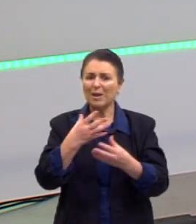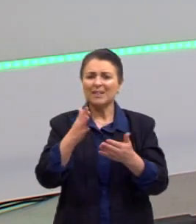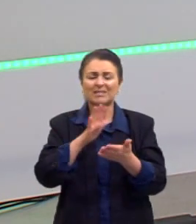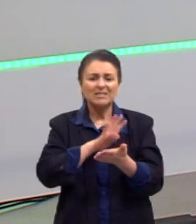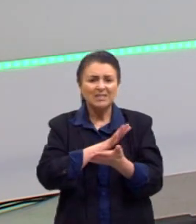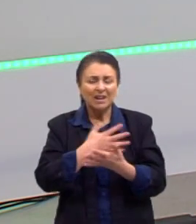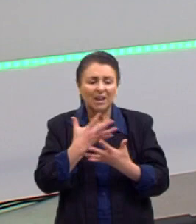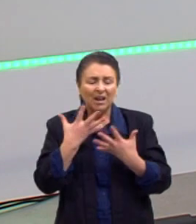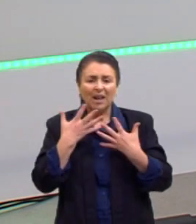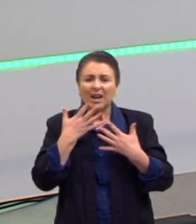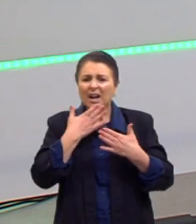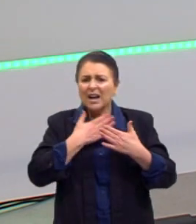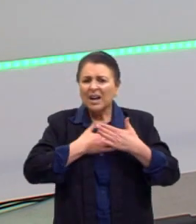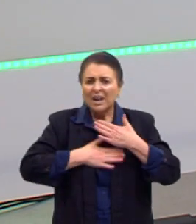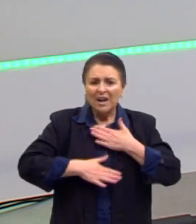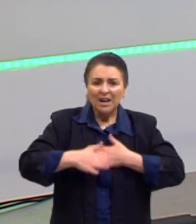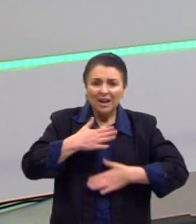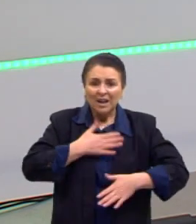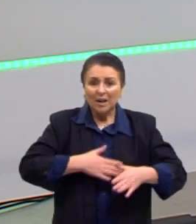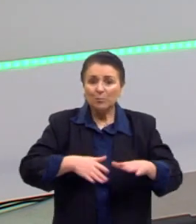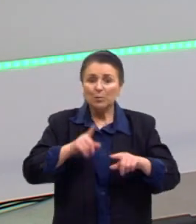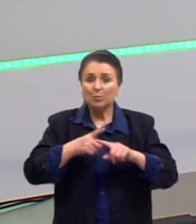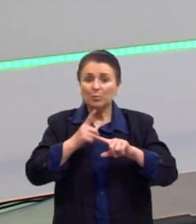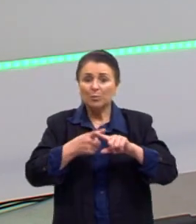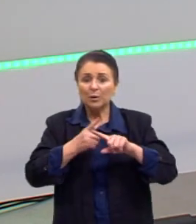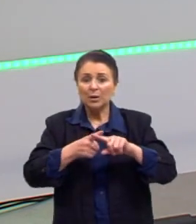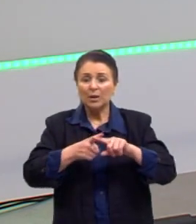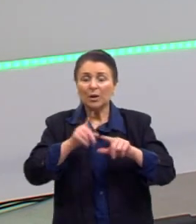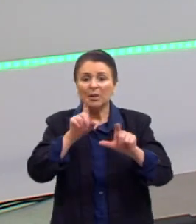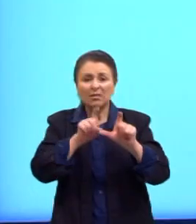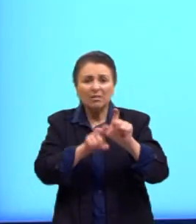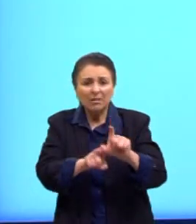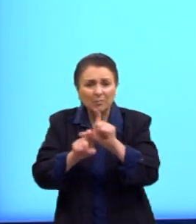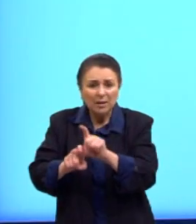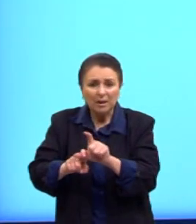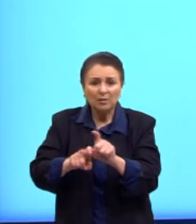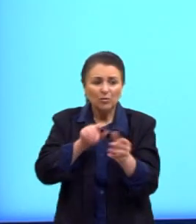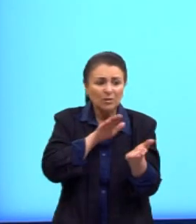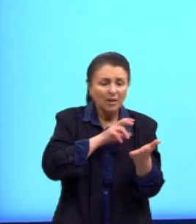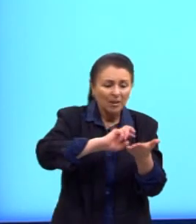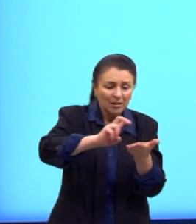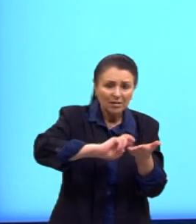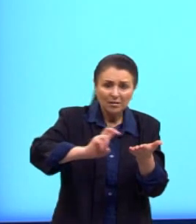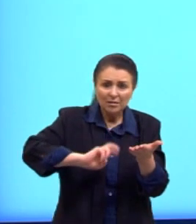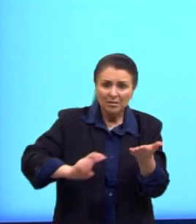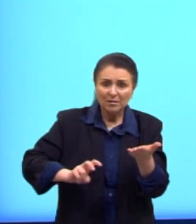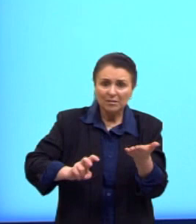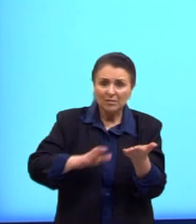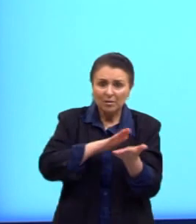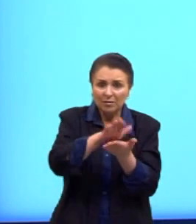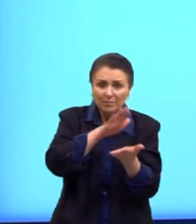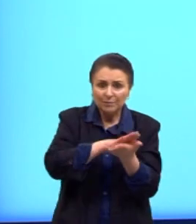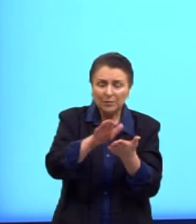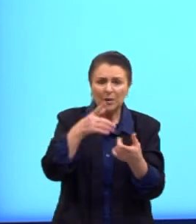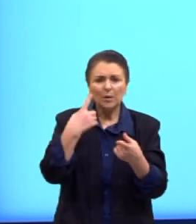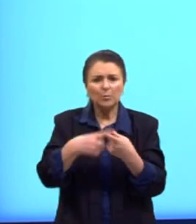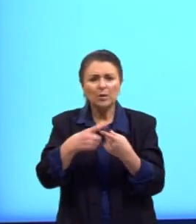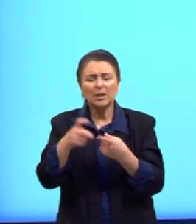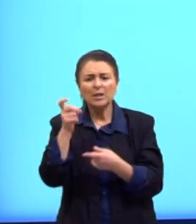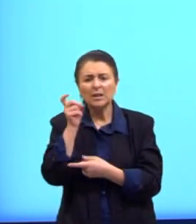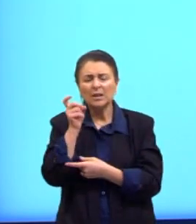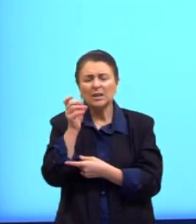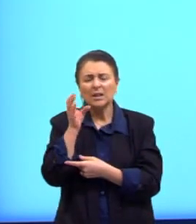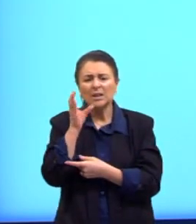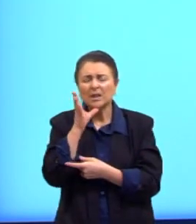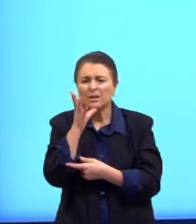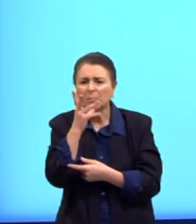dependem da impressão. Mas o que é a nossa crítica? O que vai fundamentar essa demora das notícias